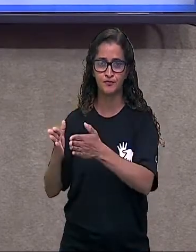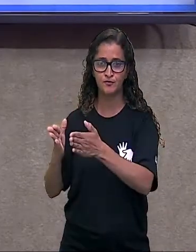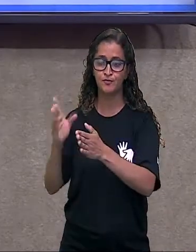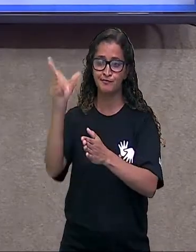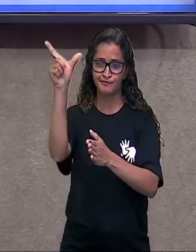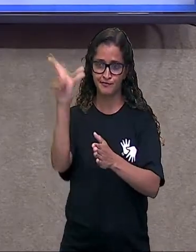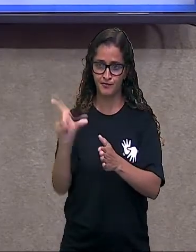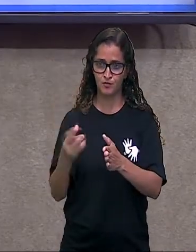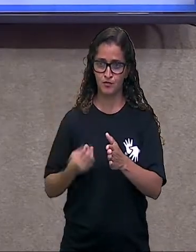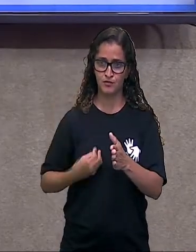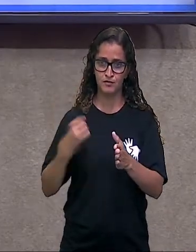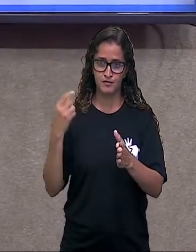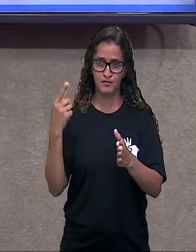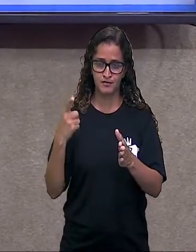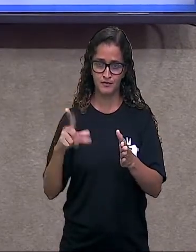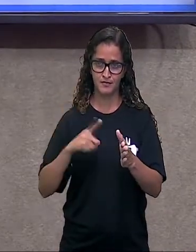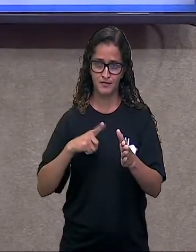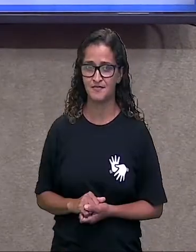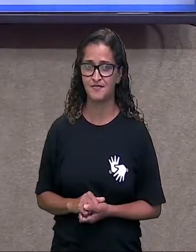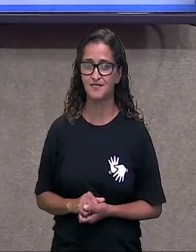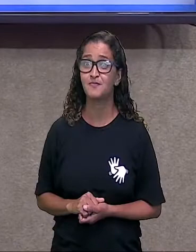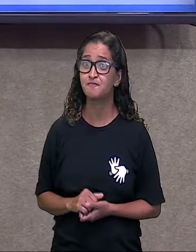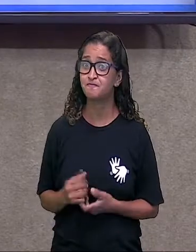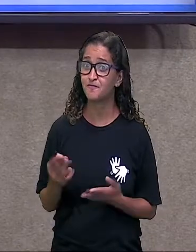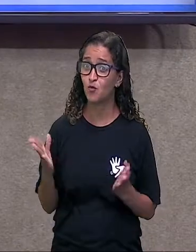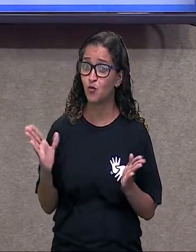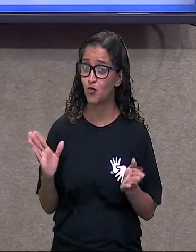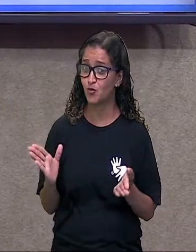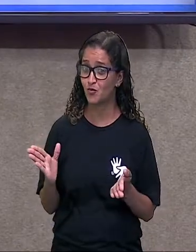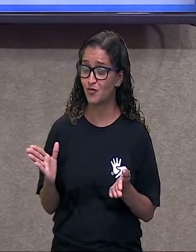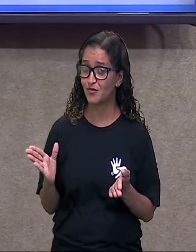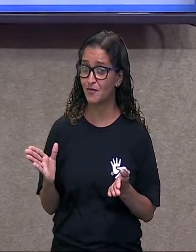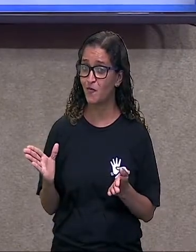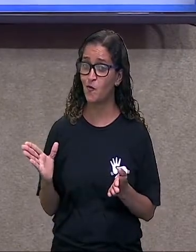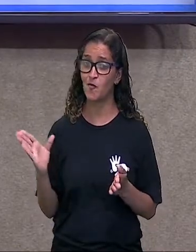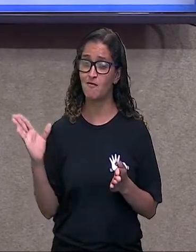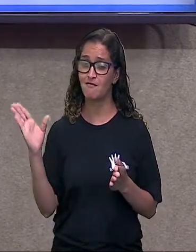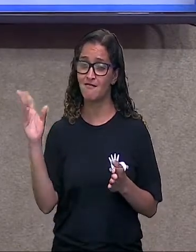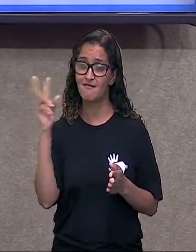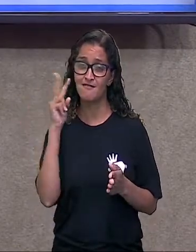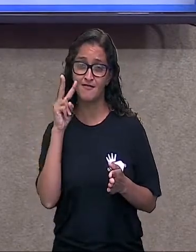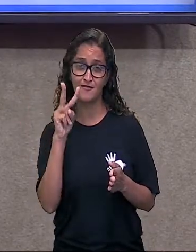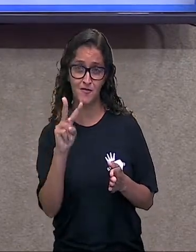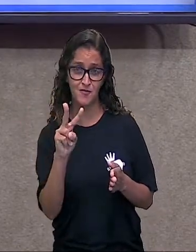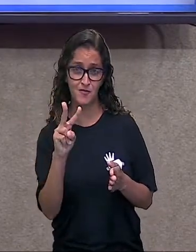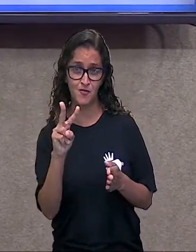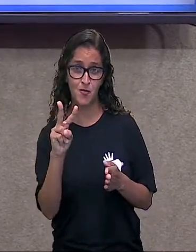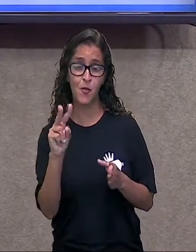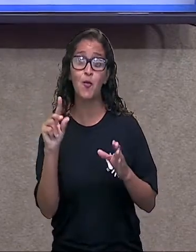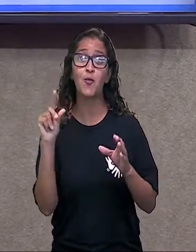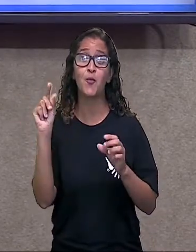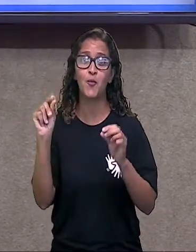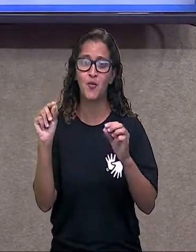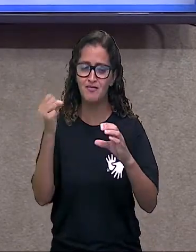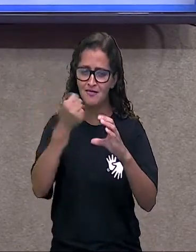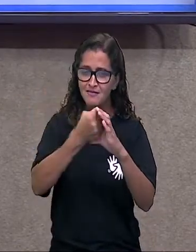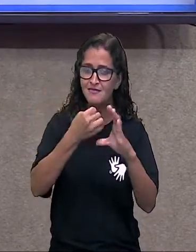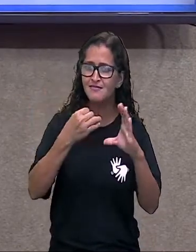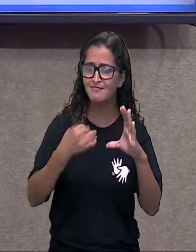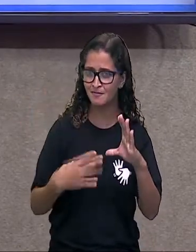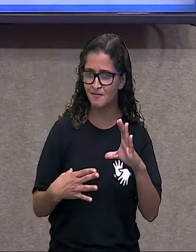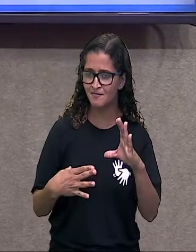vivos e seres não vivos. E hoje nós vamos falar um pouco da característica de cada um.